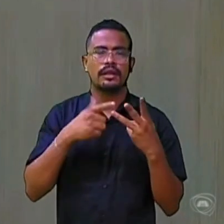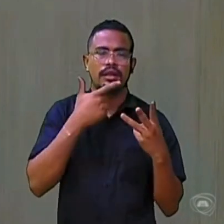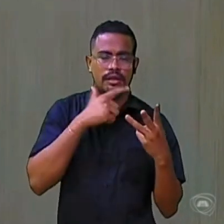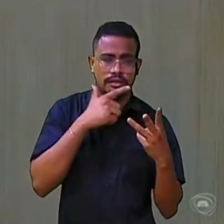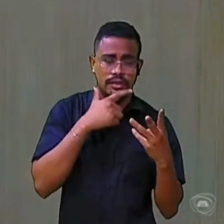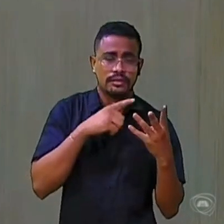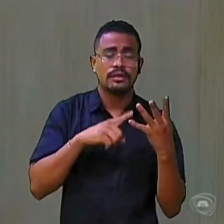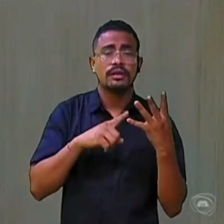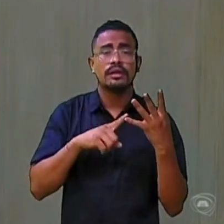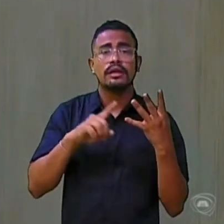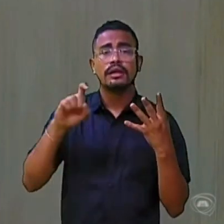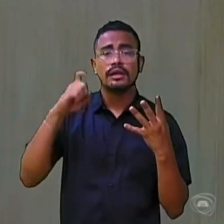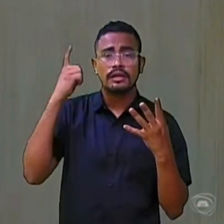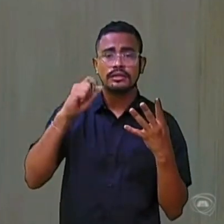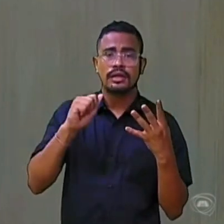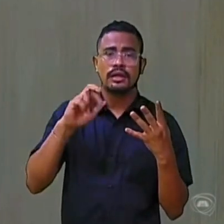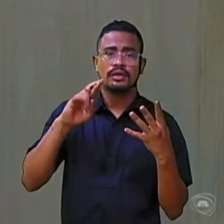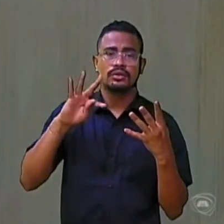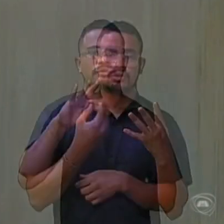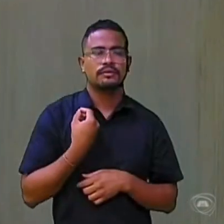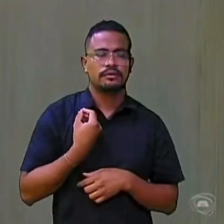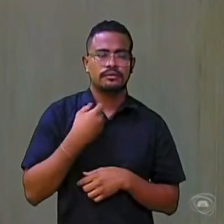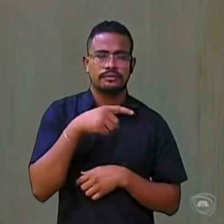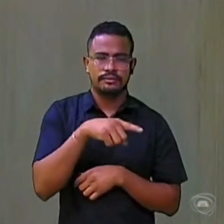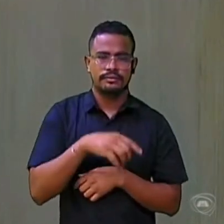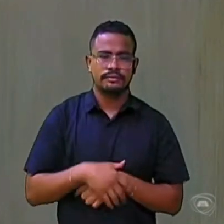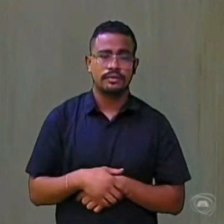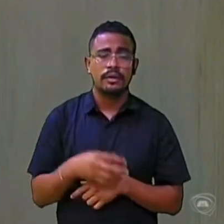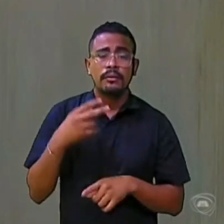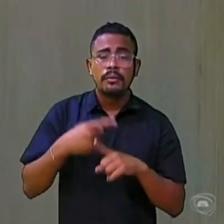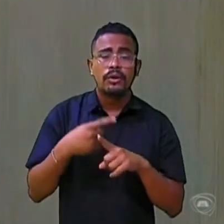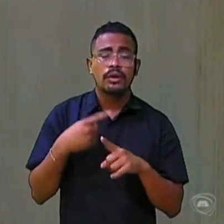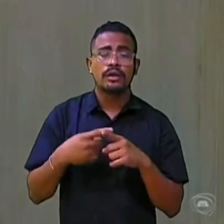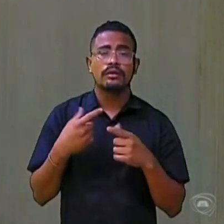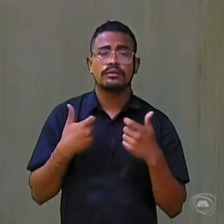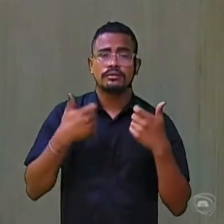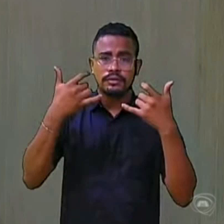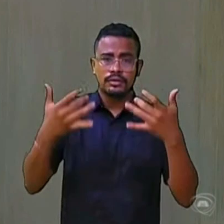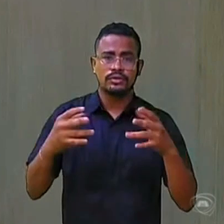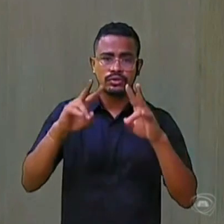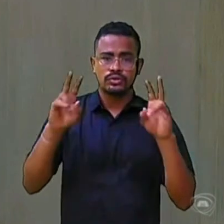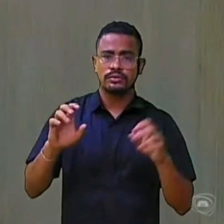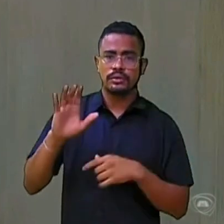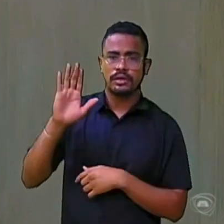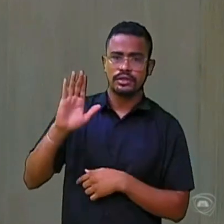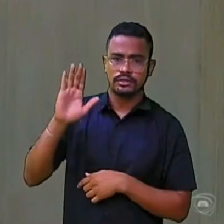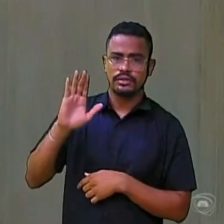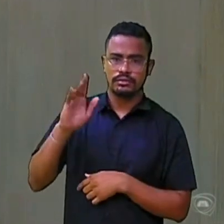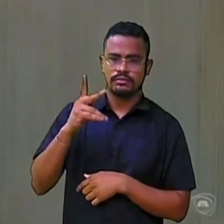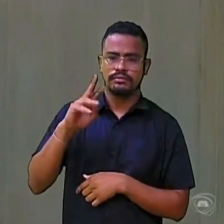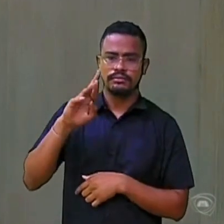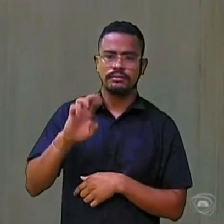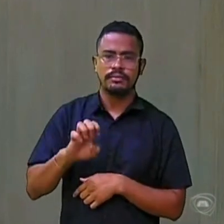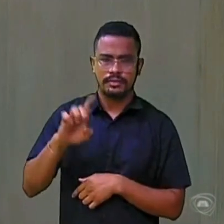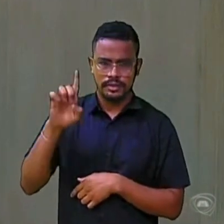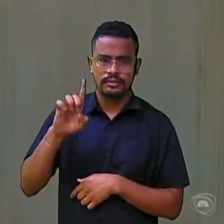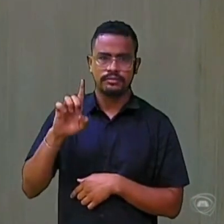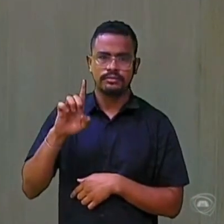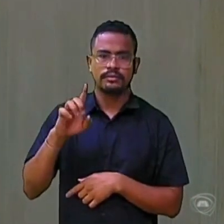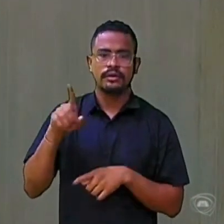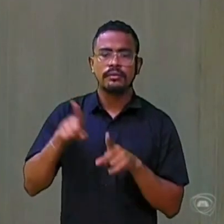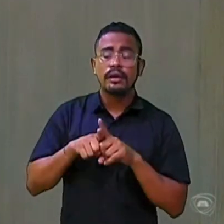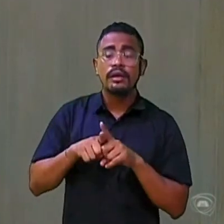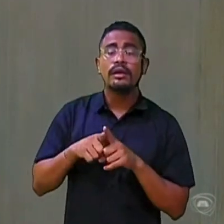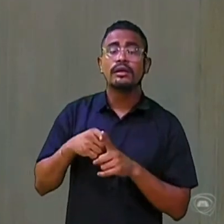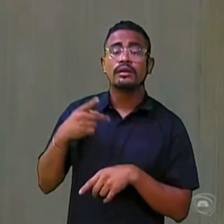Bruno e agora o deputado presidente da Assembleia, Evandro. Eu vinha falando dos pré-candidatos e da entrada do Evandro, e que